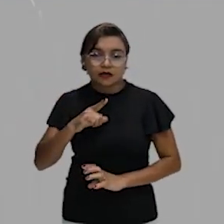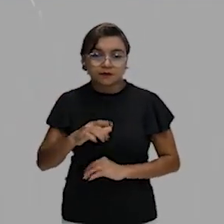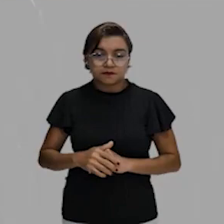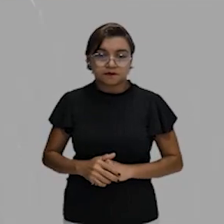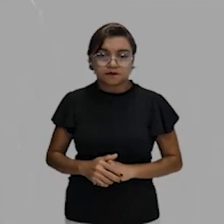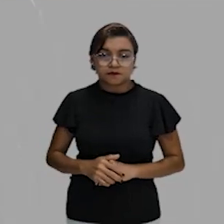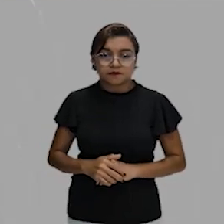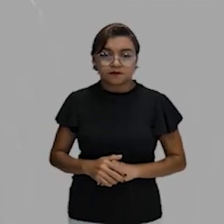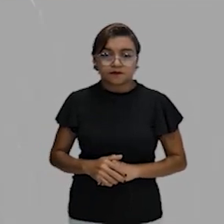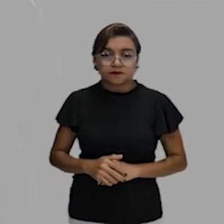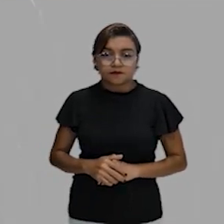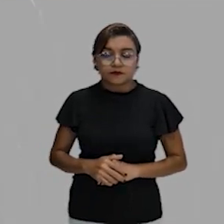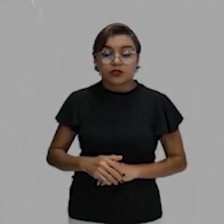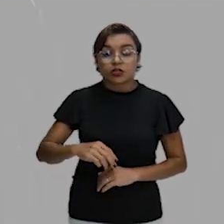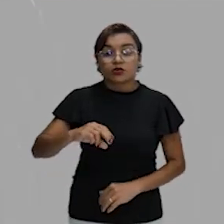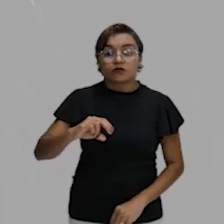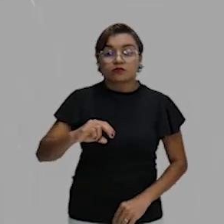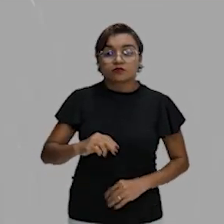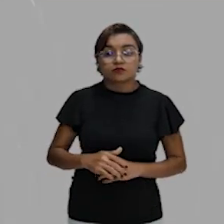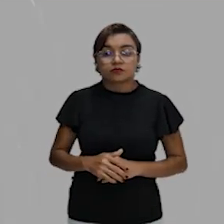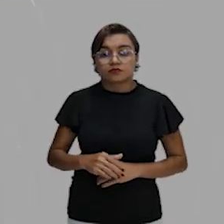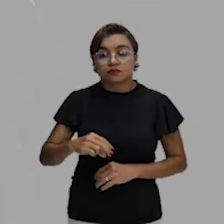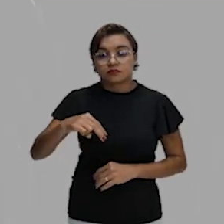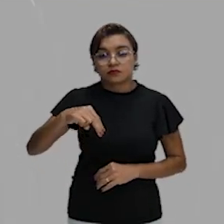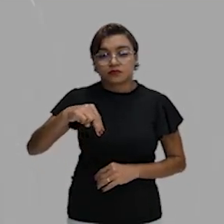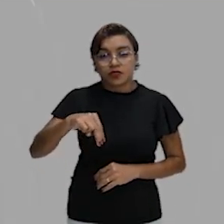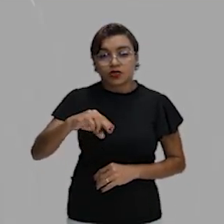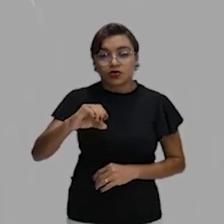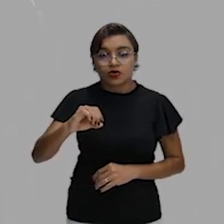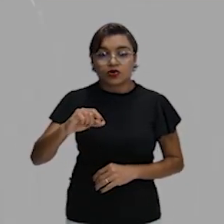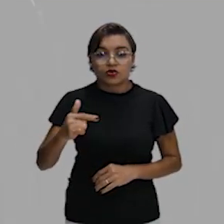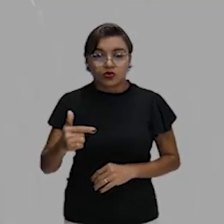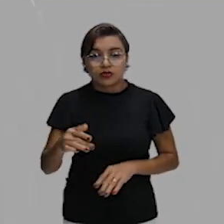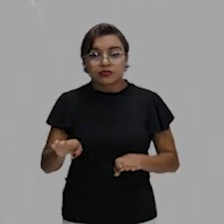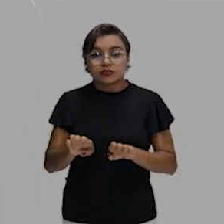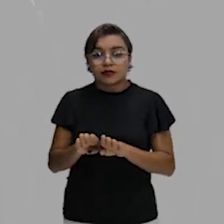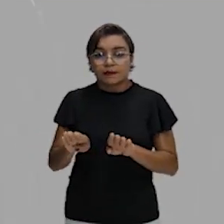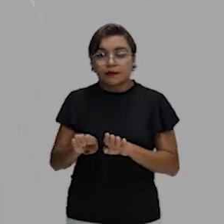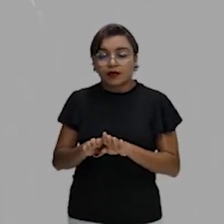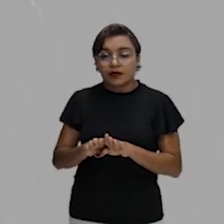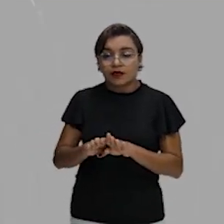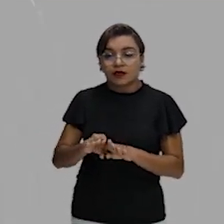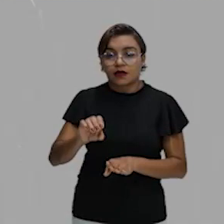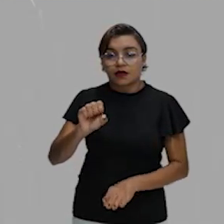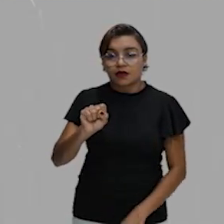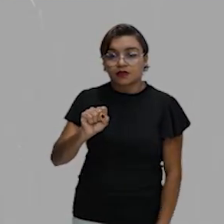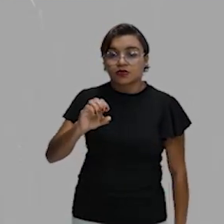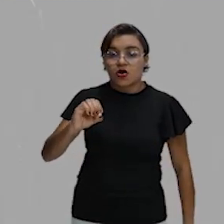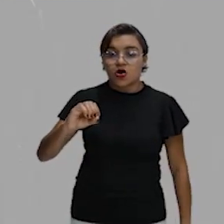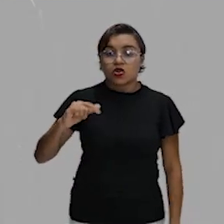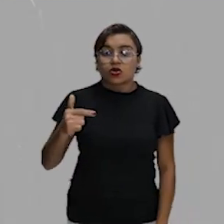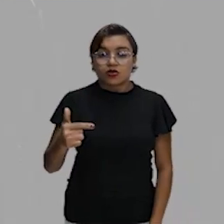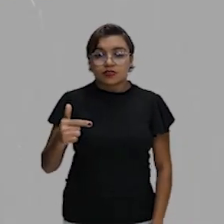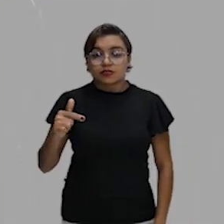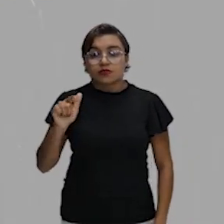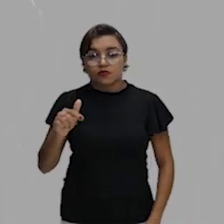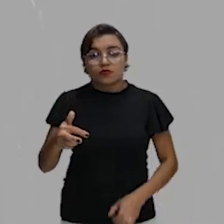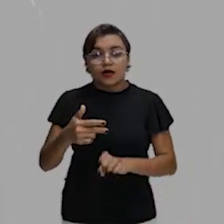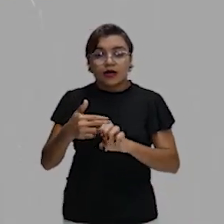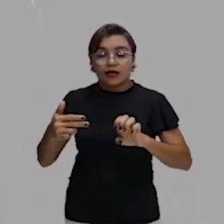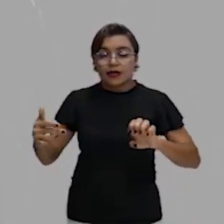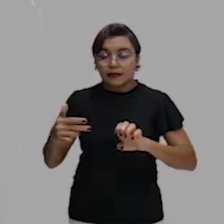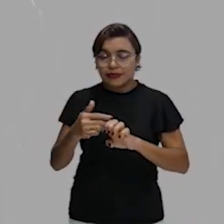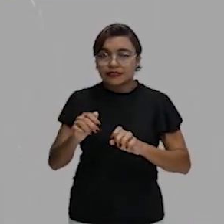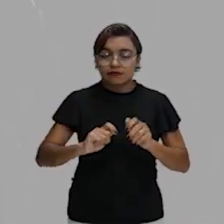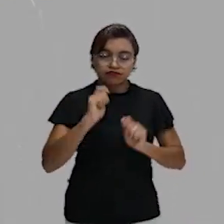grandes vilões, galera, está certo? O dióxido de enxofre. Estes elementos, quando são emitidos pelas